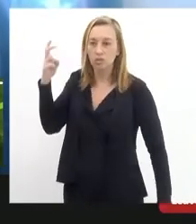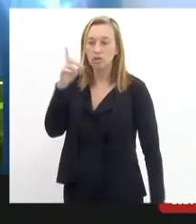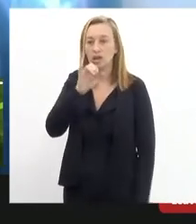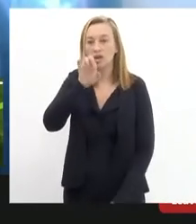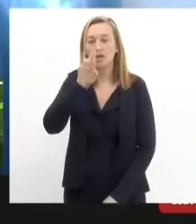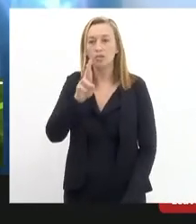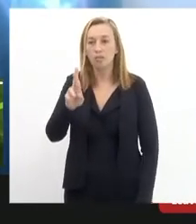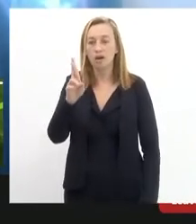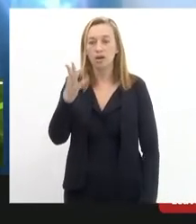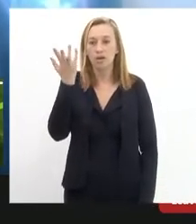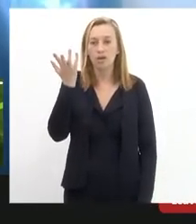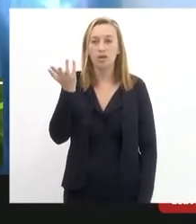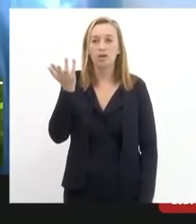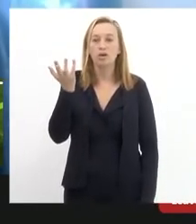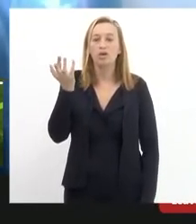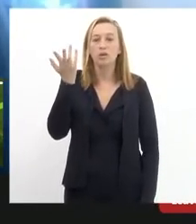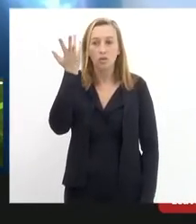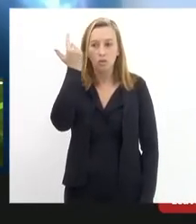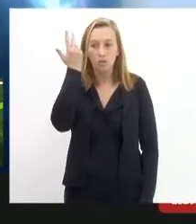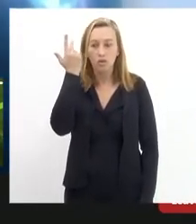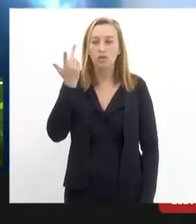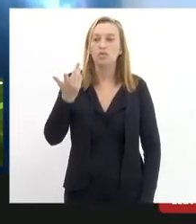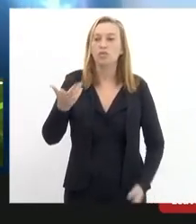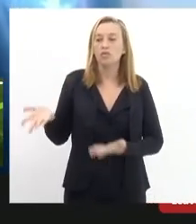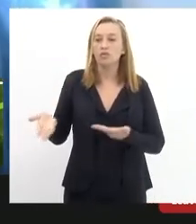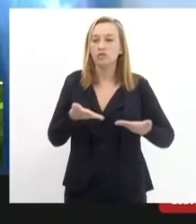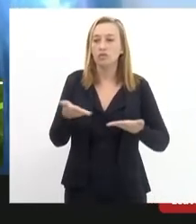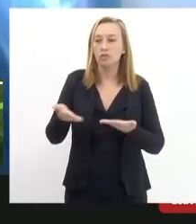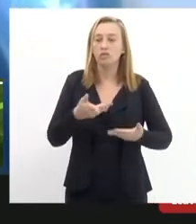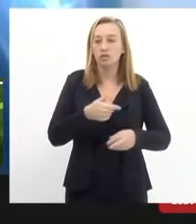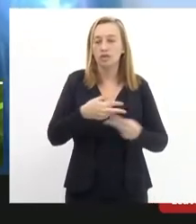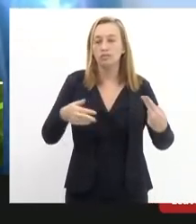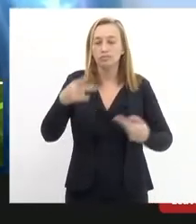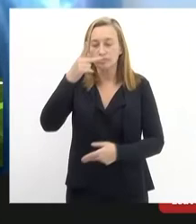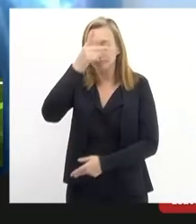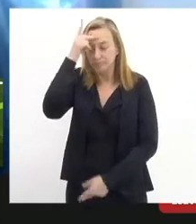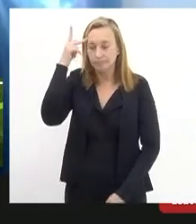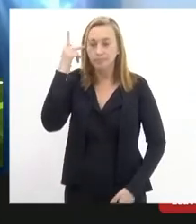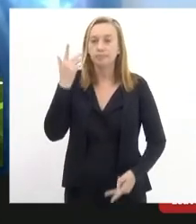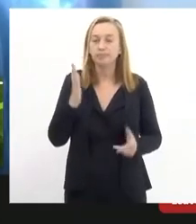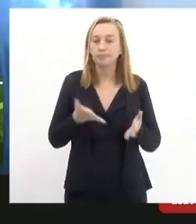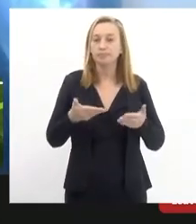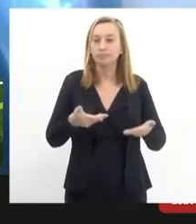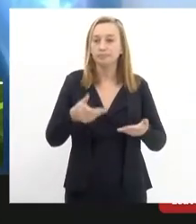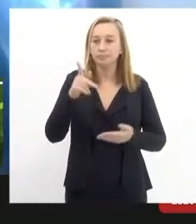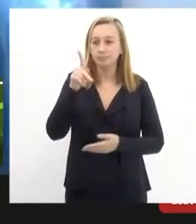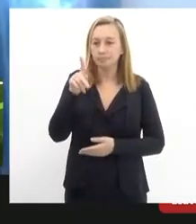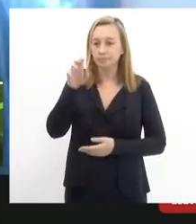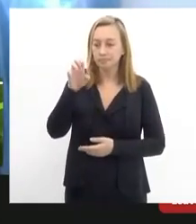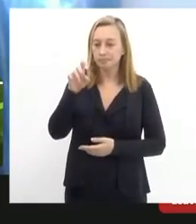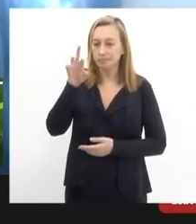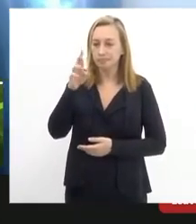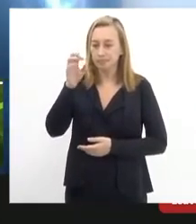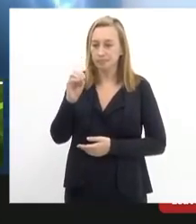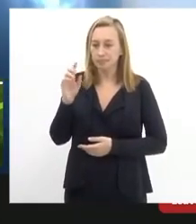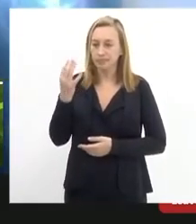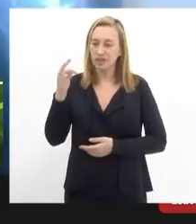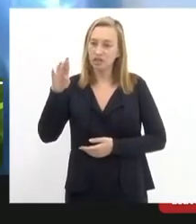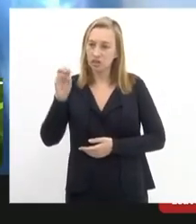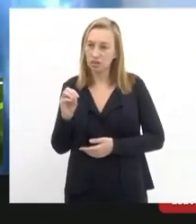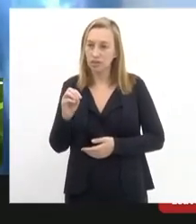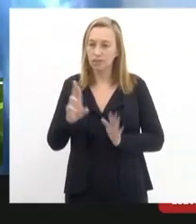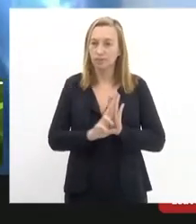pessoas ligadas à questão cultural então passo a palavra agora ao Pedro Castilho que está representando aqui